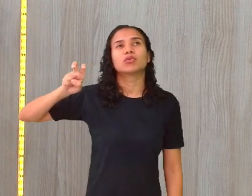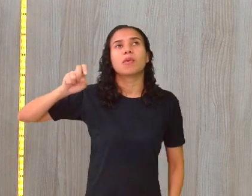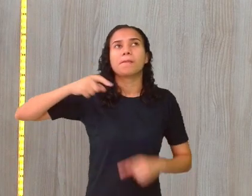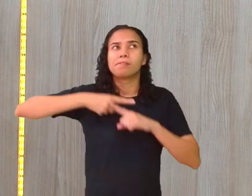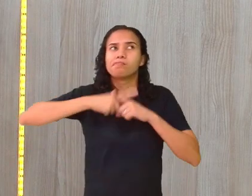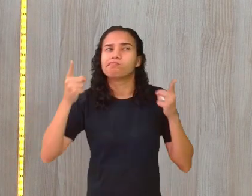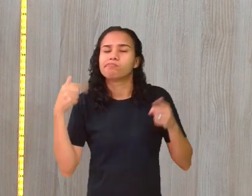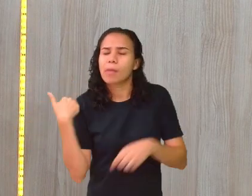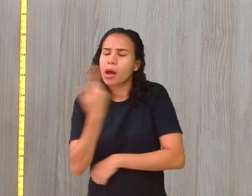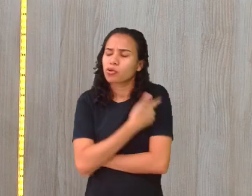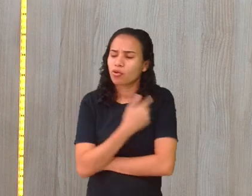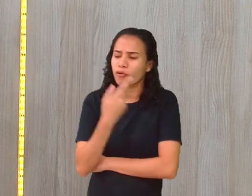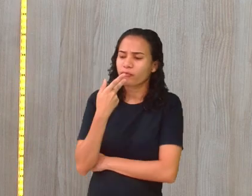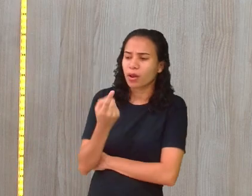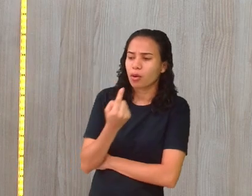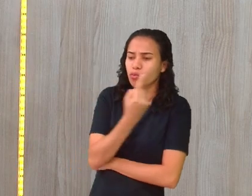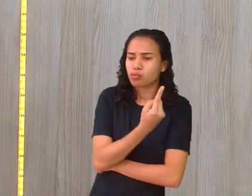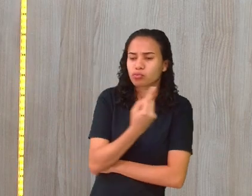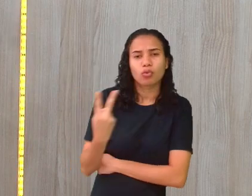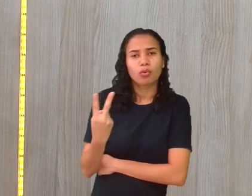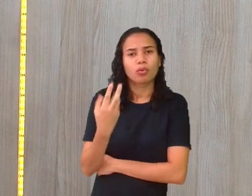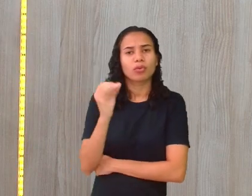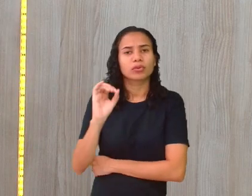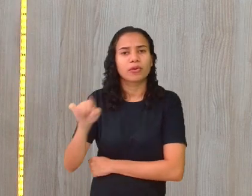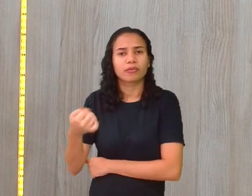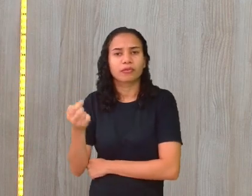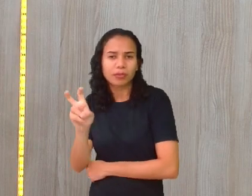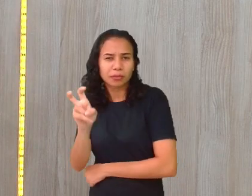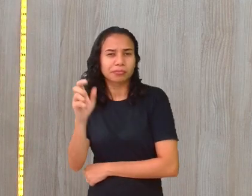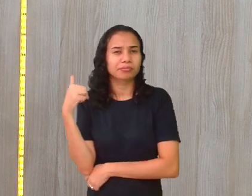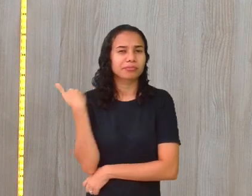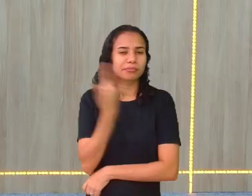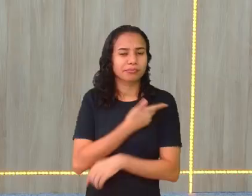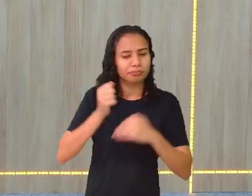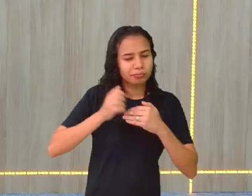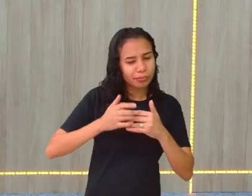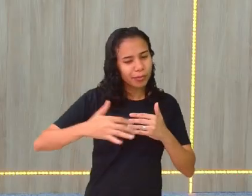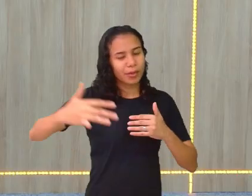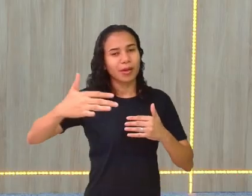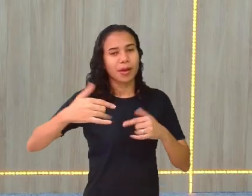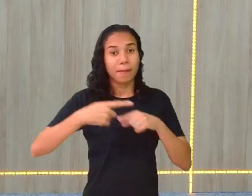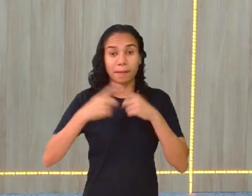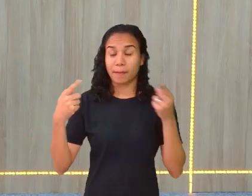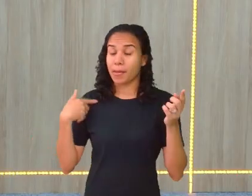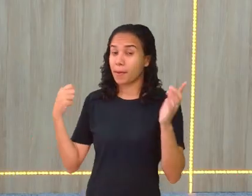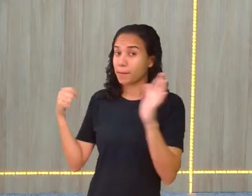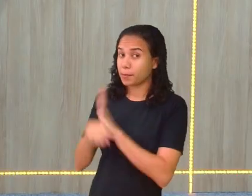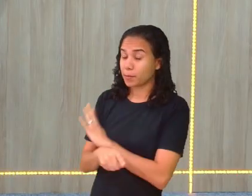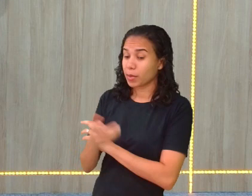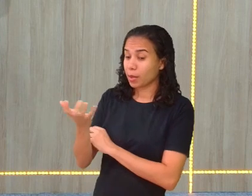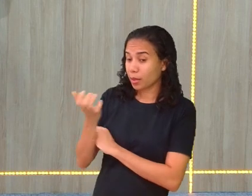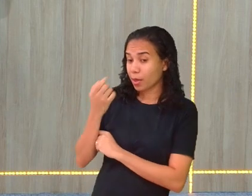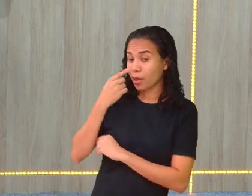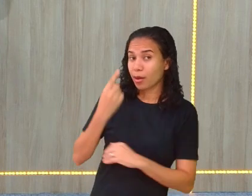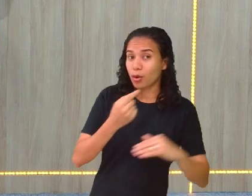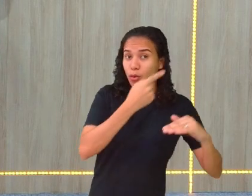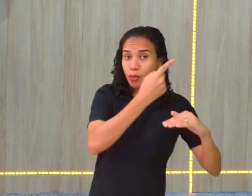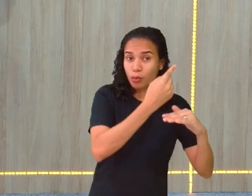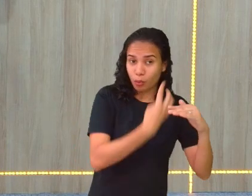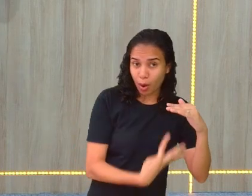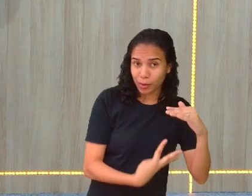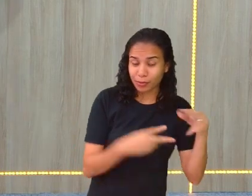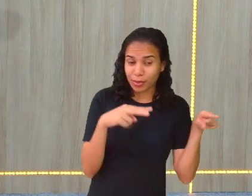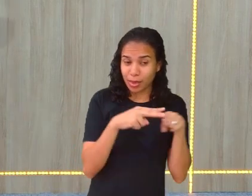Mas, se a gente colocar um para dois, é 0,5 e aí a vai, né? É, mas eu perguntei se você quer um quarto da pizza